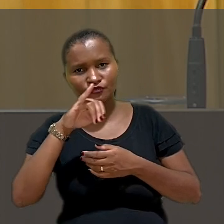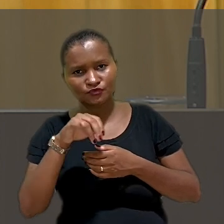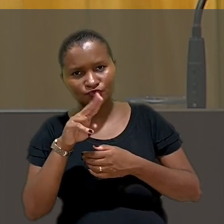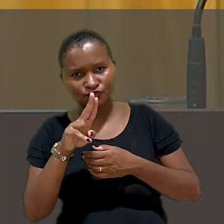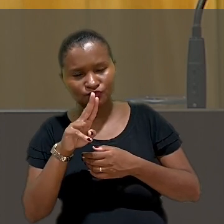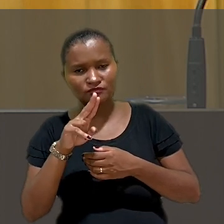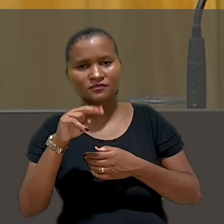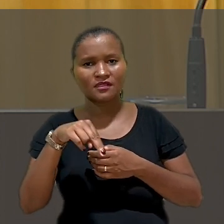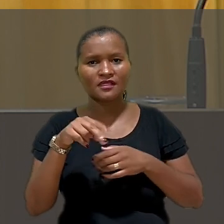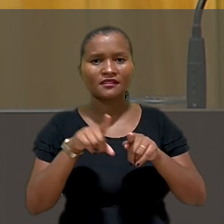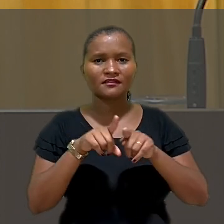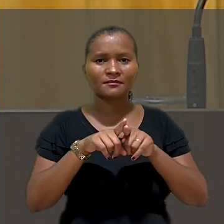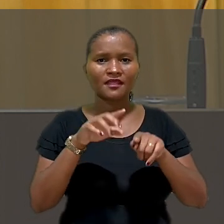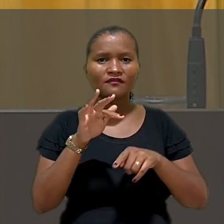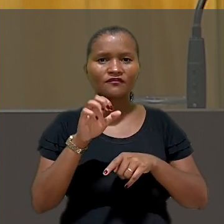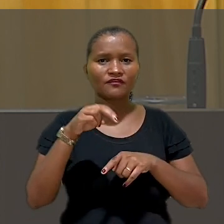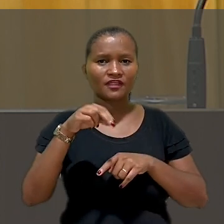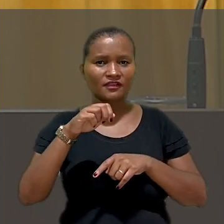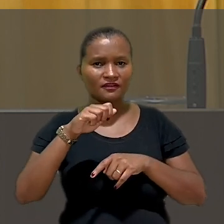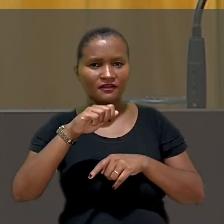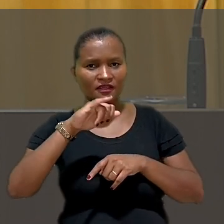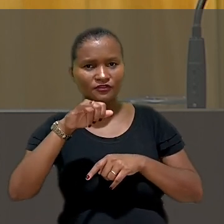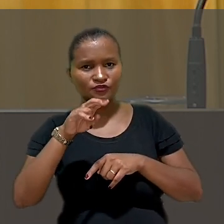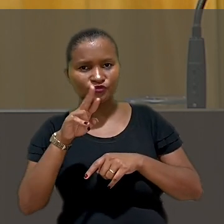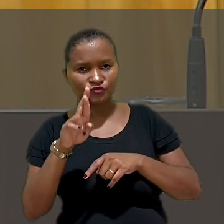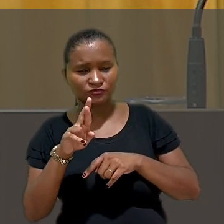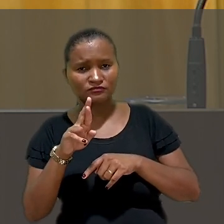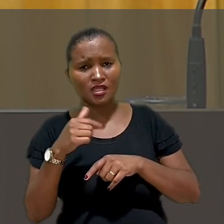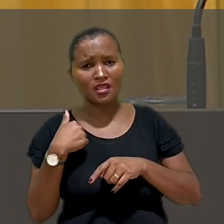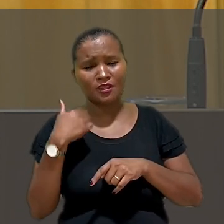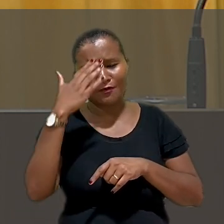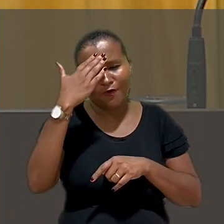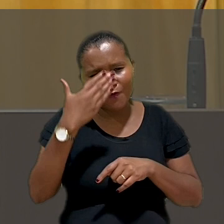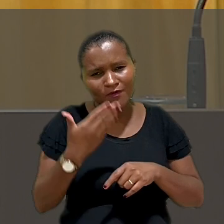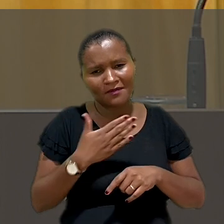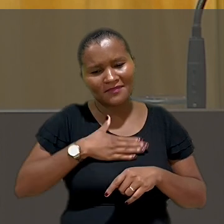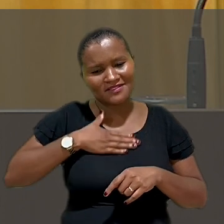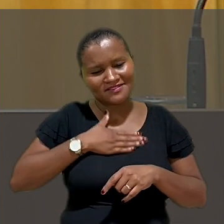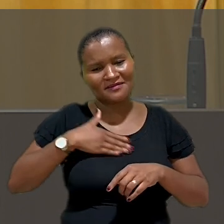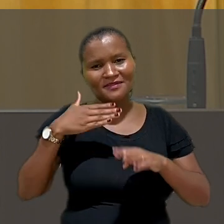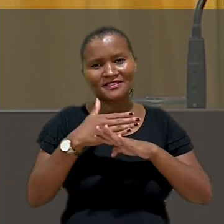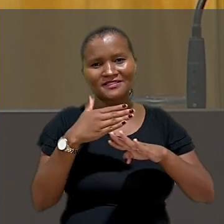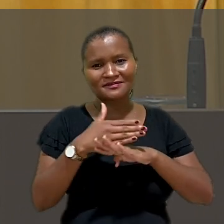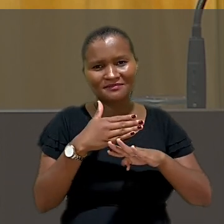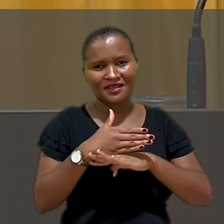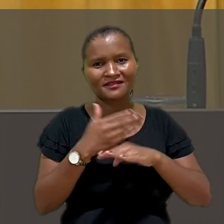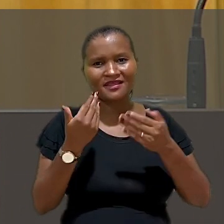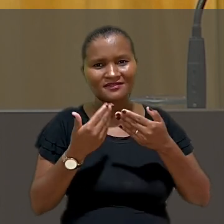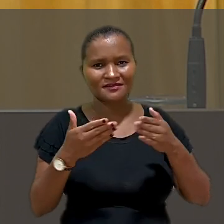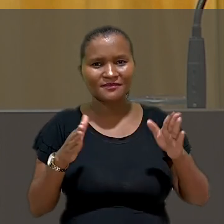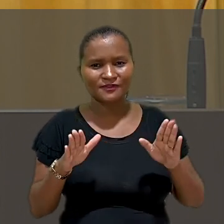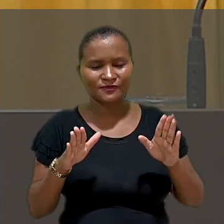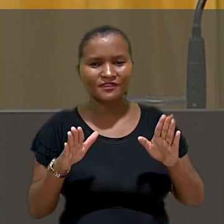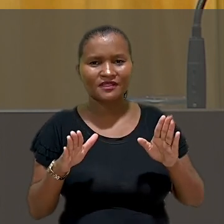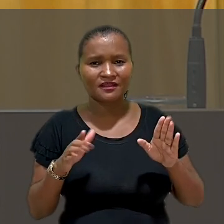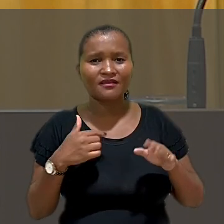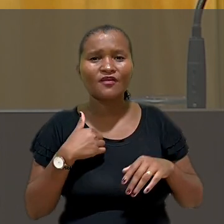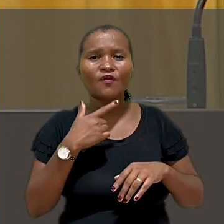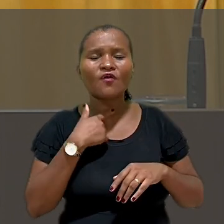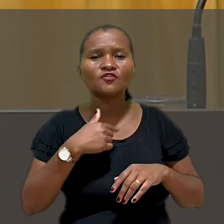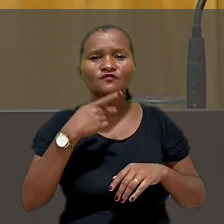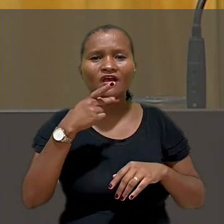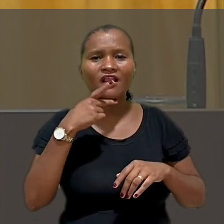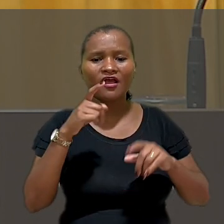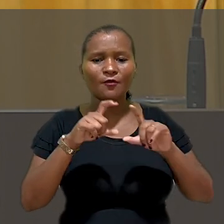Eu tenho muito prazer e muita honra de poder participar dessa abertura, vim com muito gosto e eu gosto de citar uma